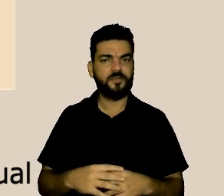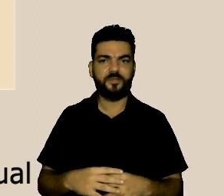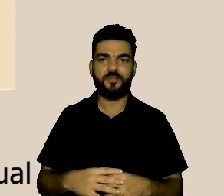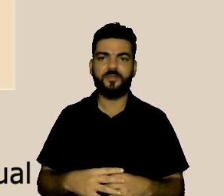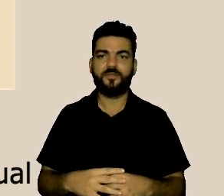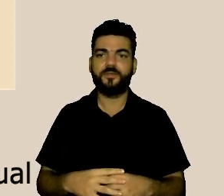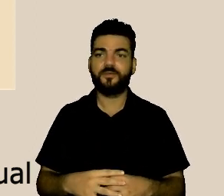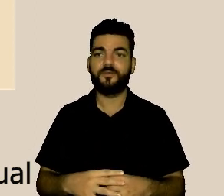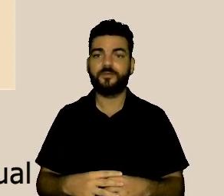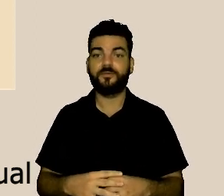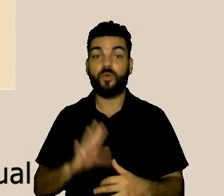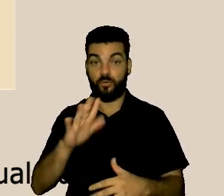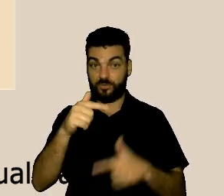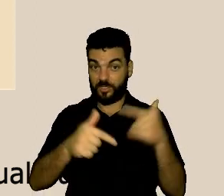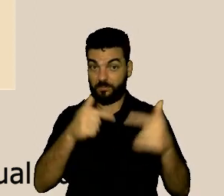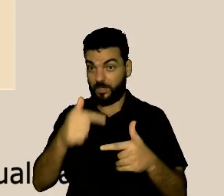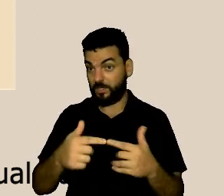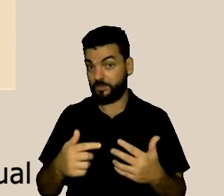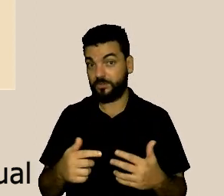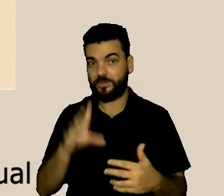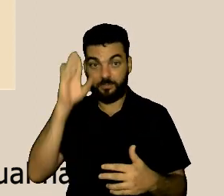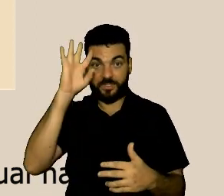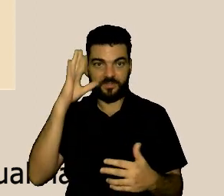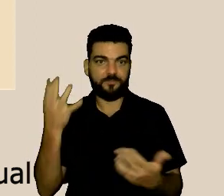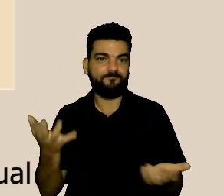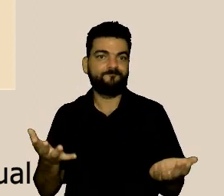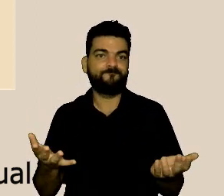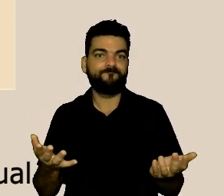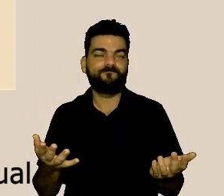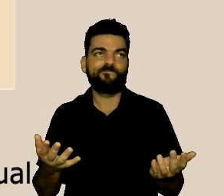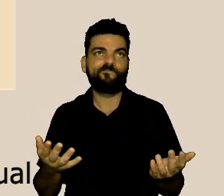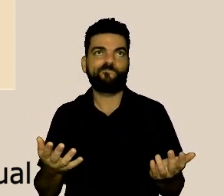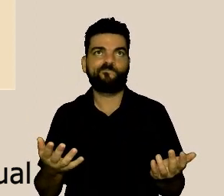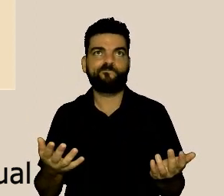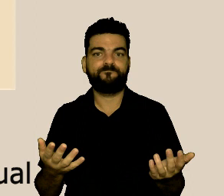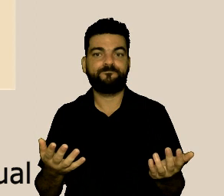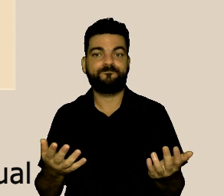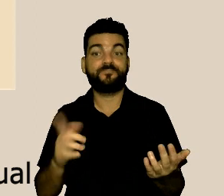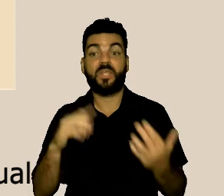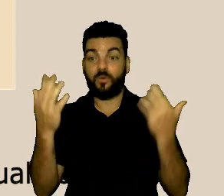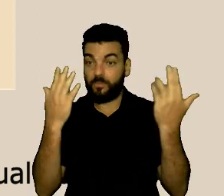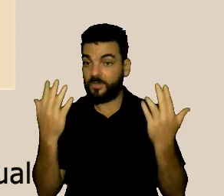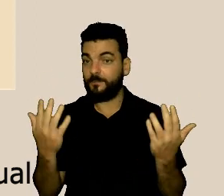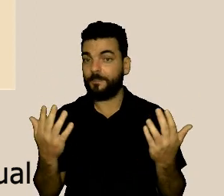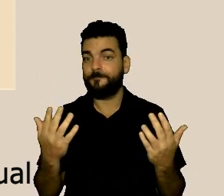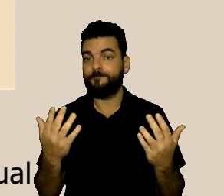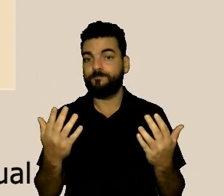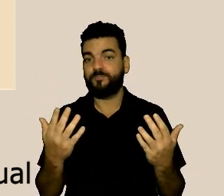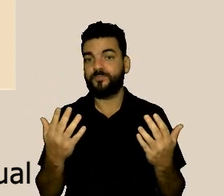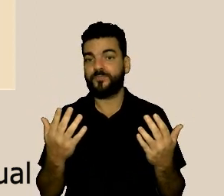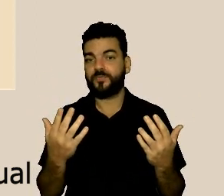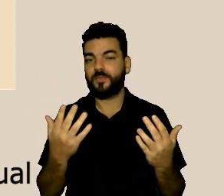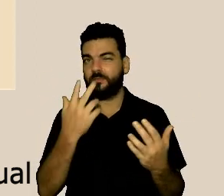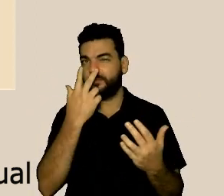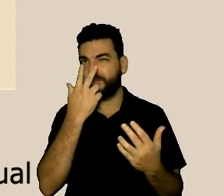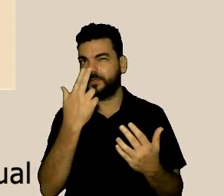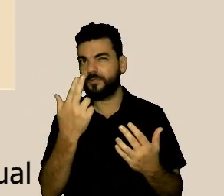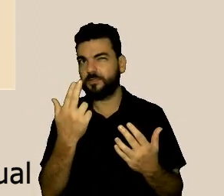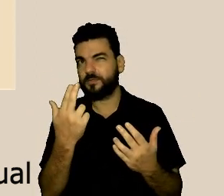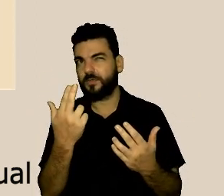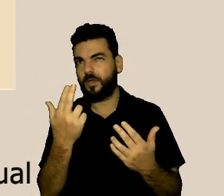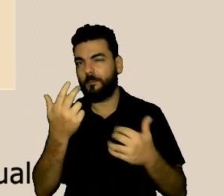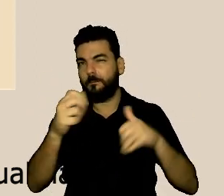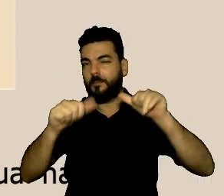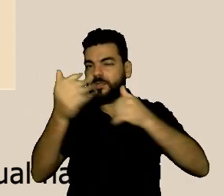o trabalho se a gente pensar e é em cima disso que tem que estar cessada esse nosso